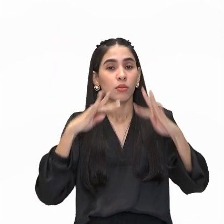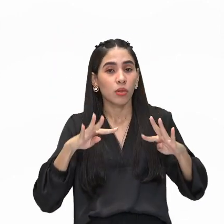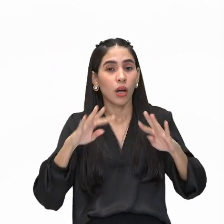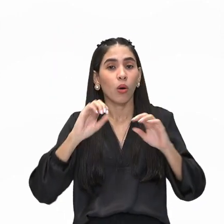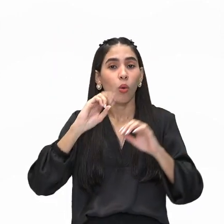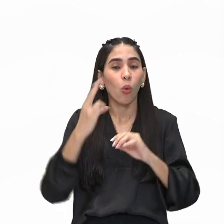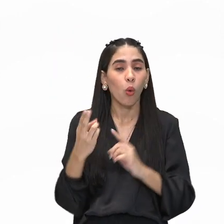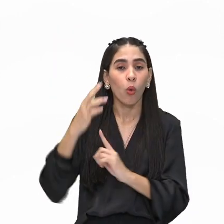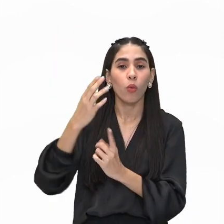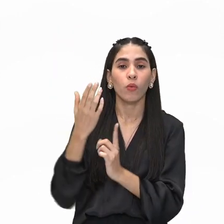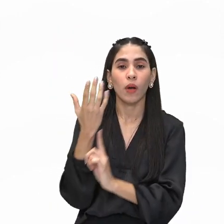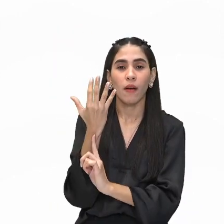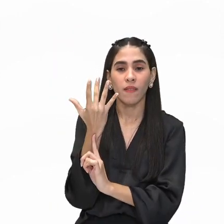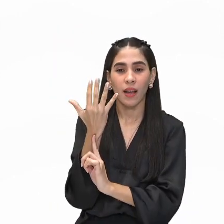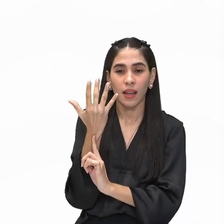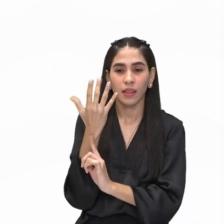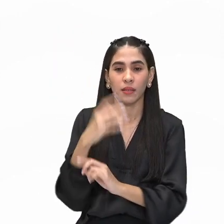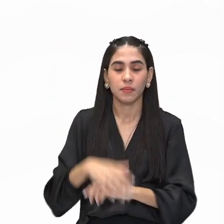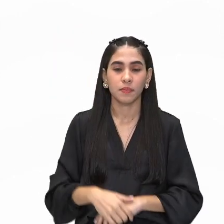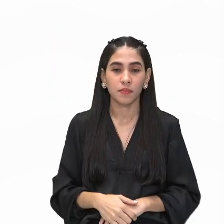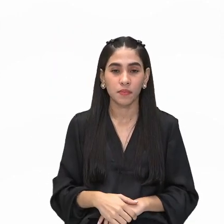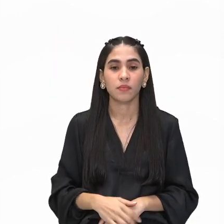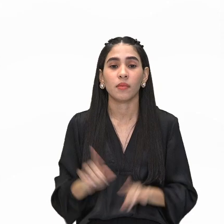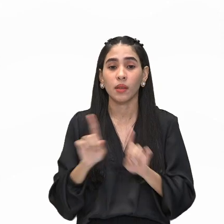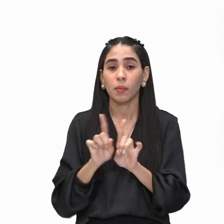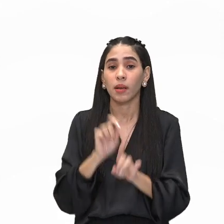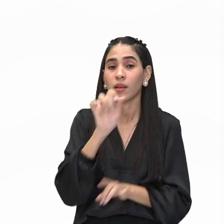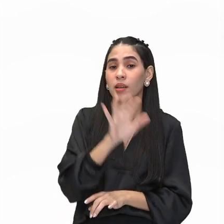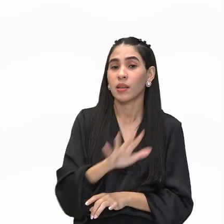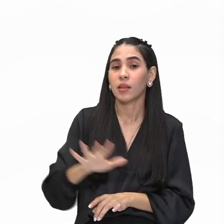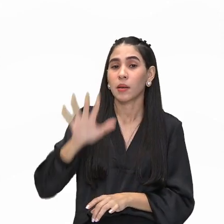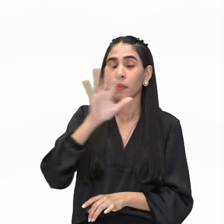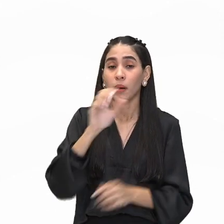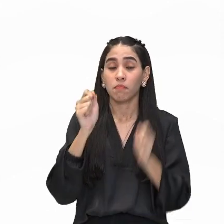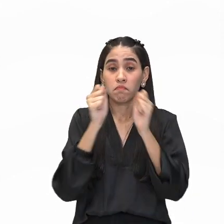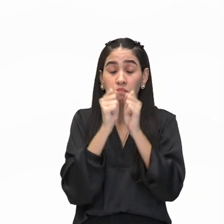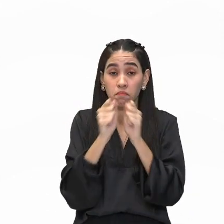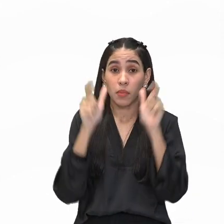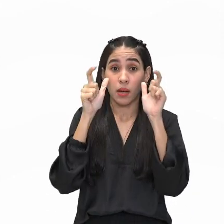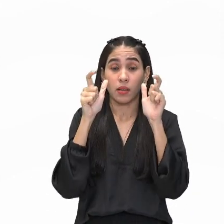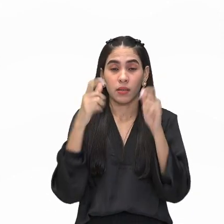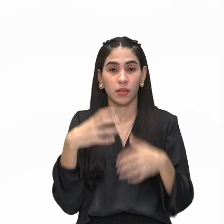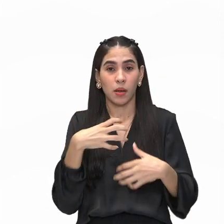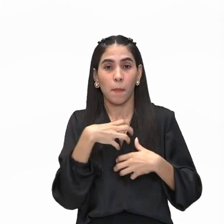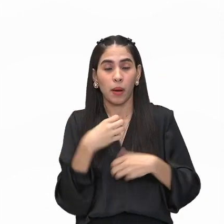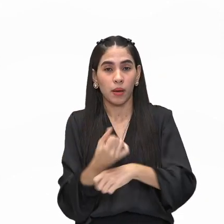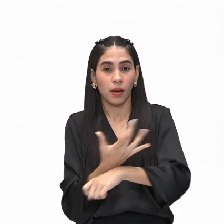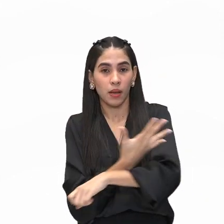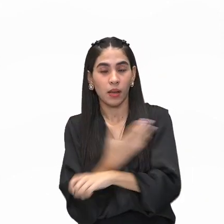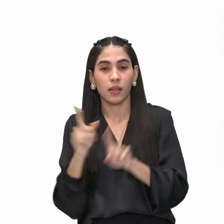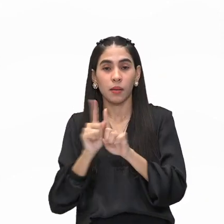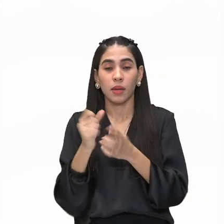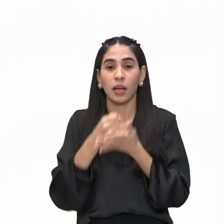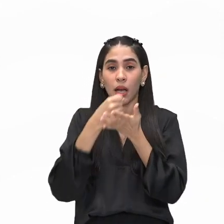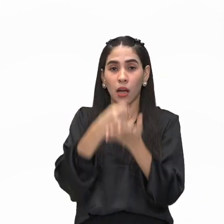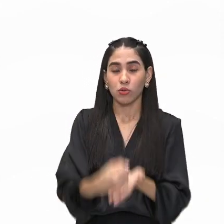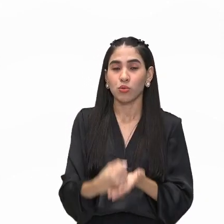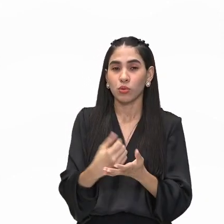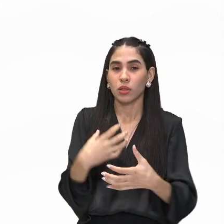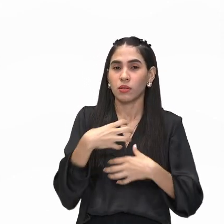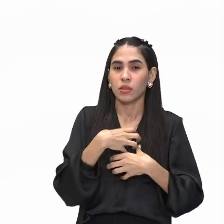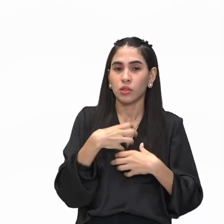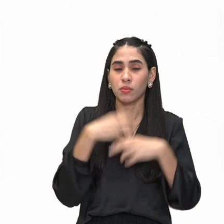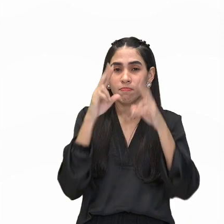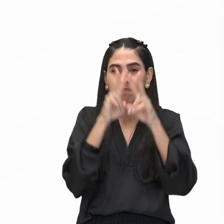velas. Há pintura de imagens com efeitos que despertam emoções e ajudam a narrar de forma